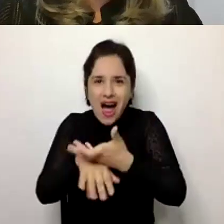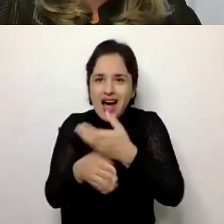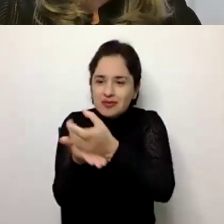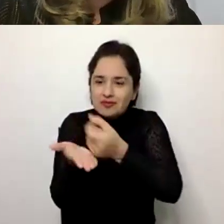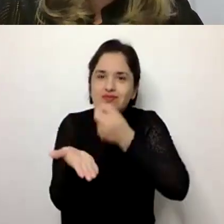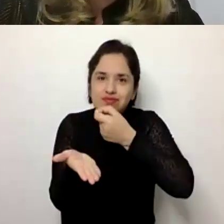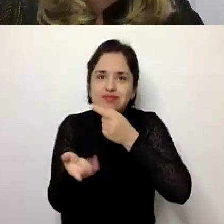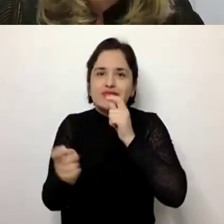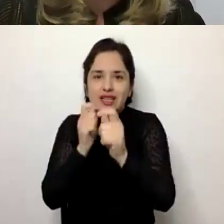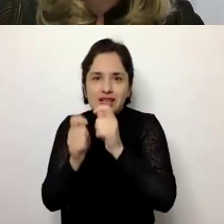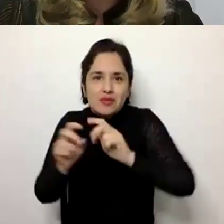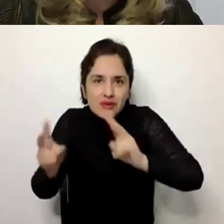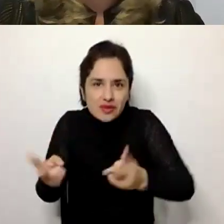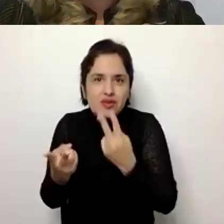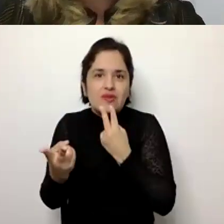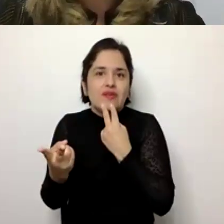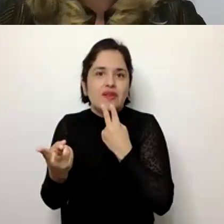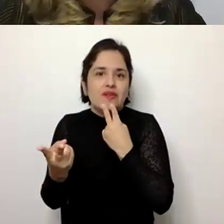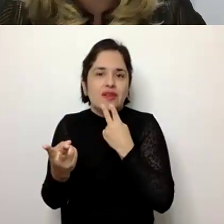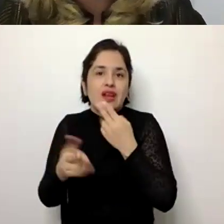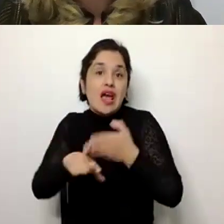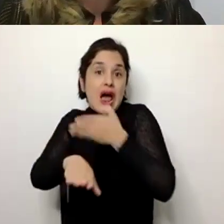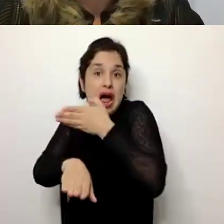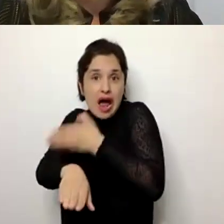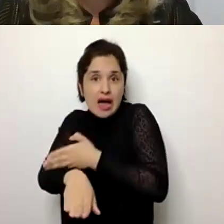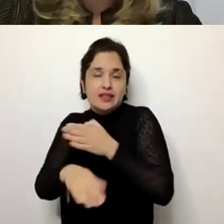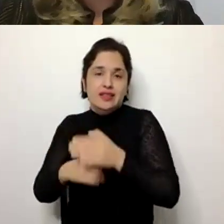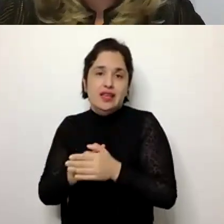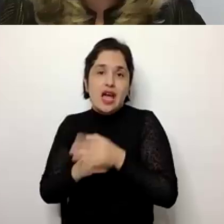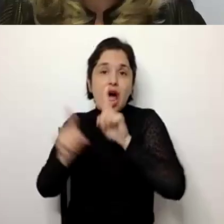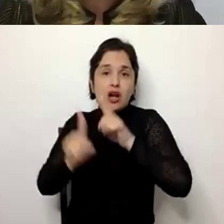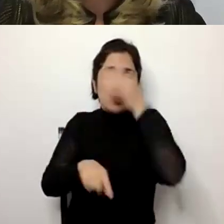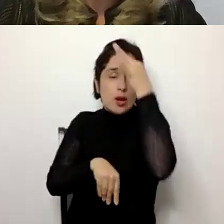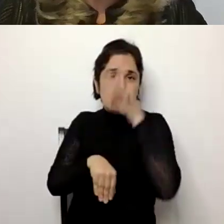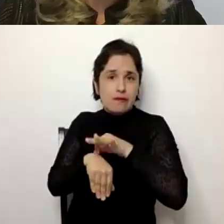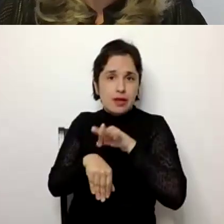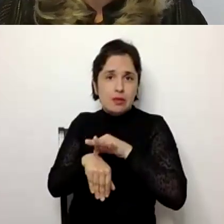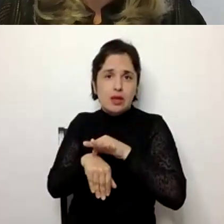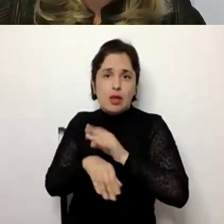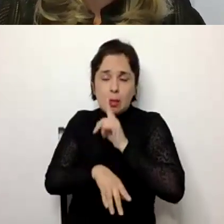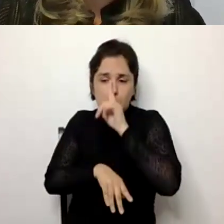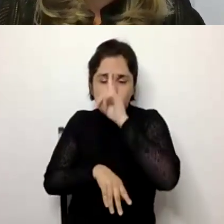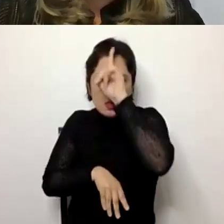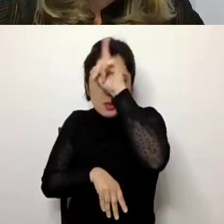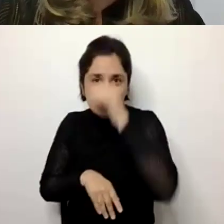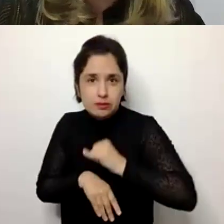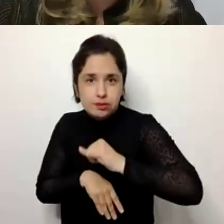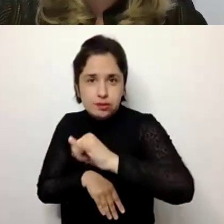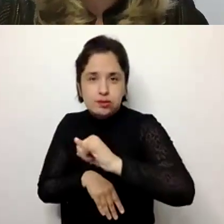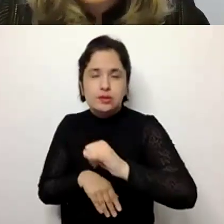possibilidade de tratar antes de que alguma doença se torne crônica, Então, são